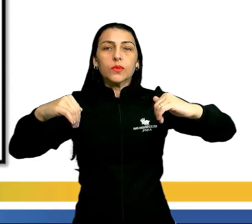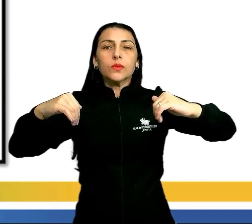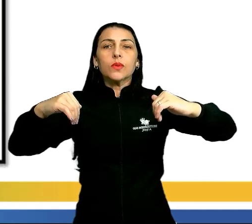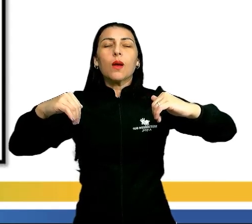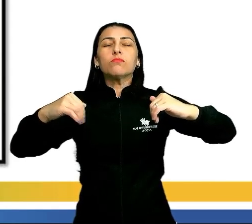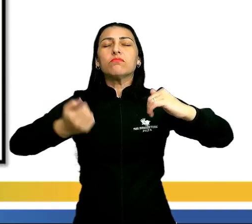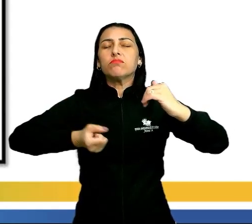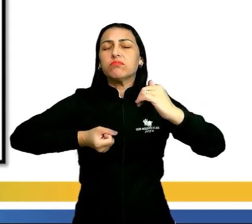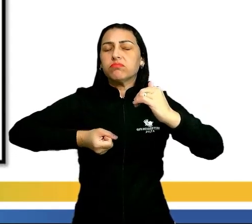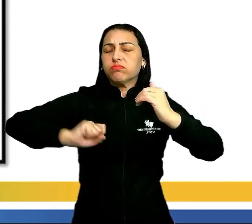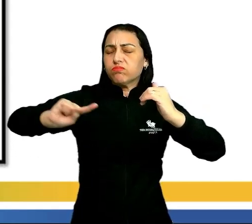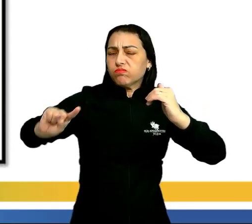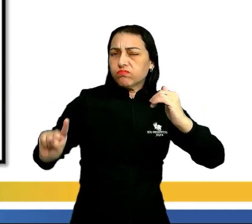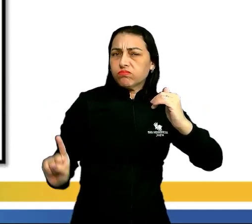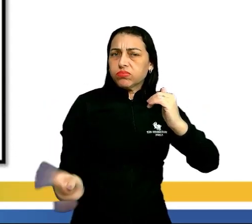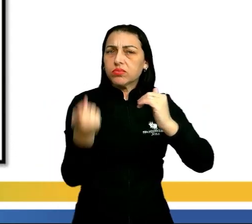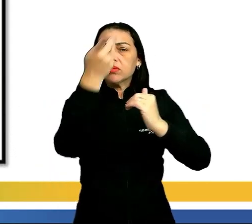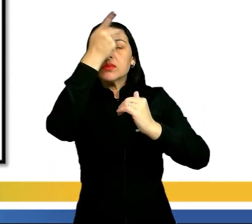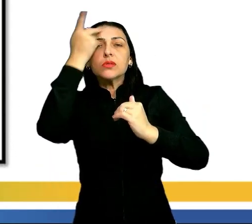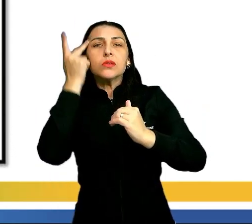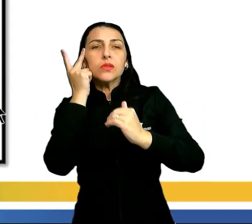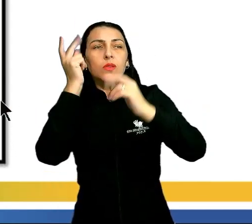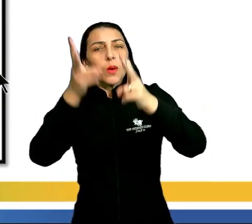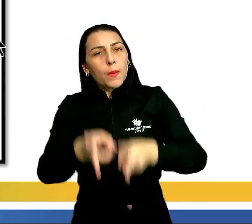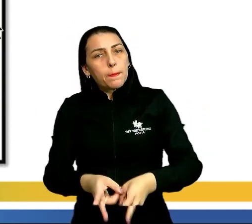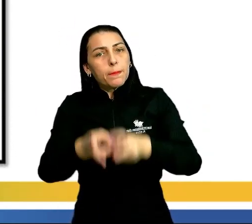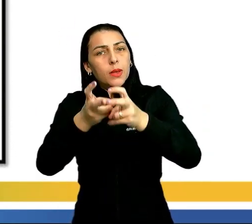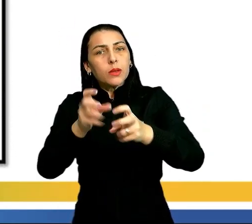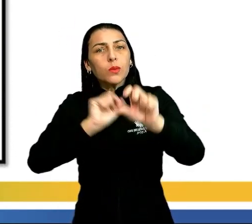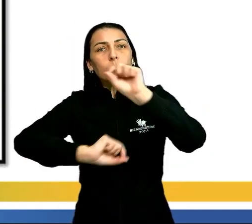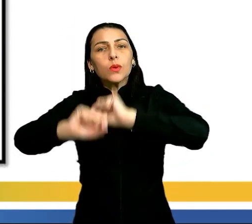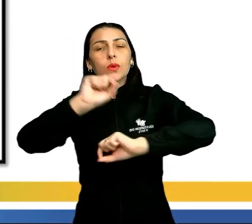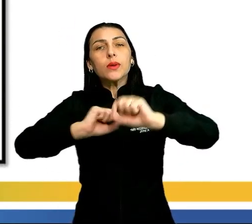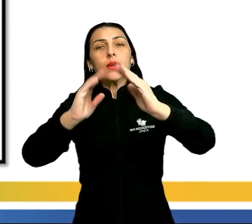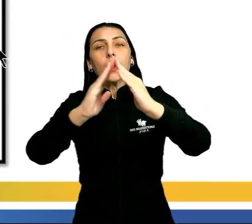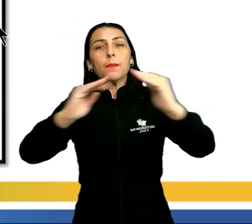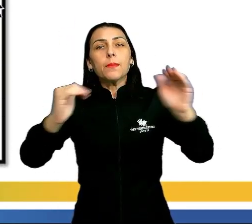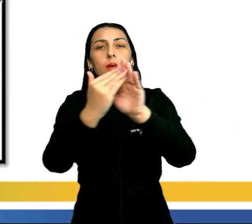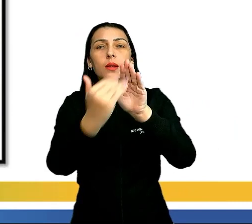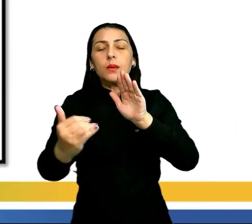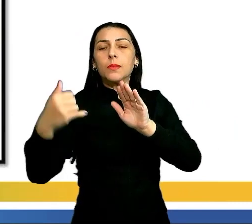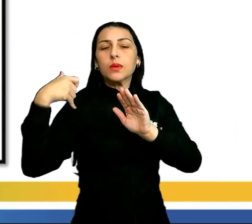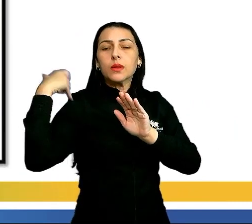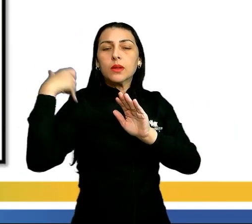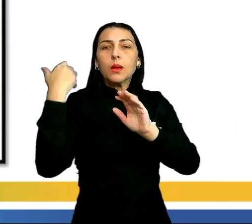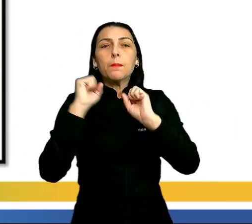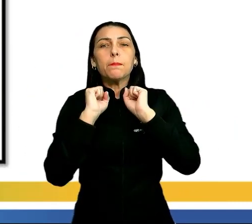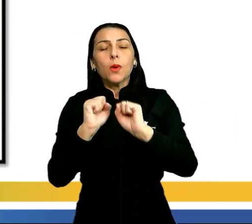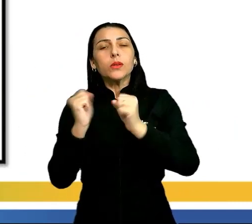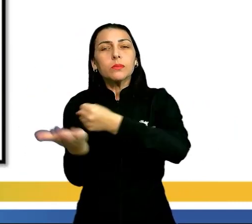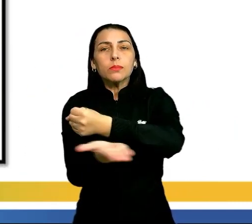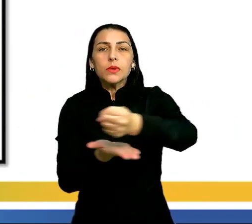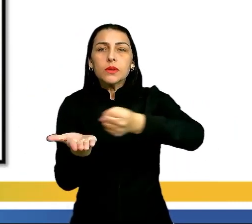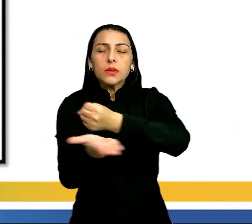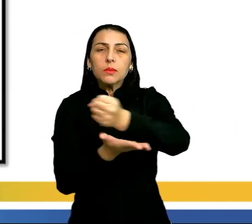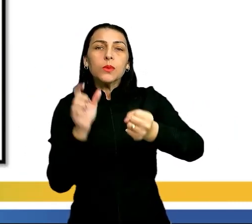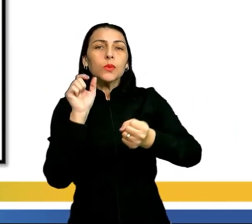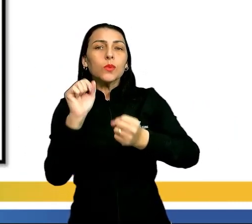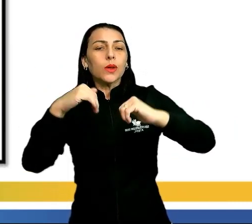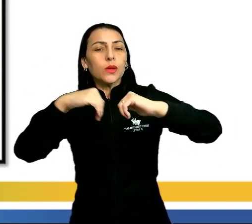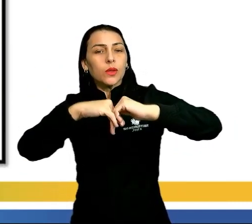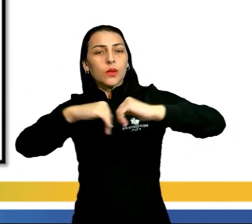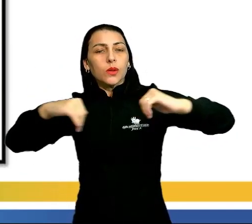milhões de pessoas. Então, vocês vão observar aqui a pirâmide etária, ela pode ser basicamente aí